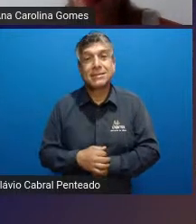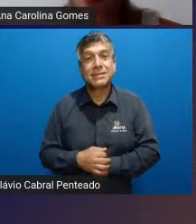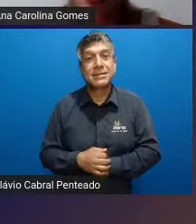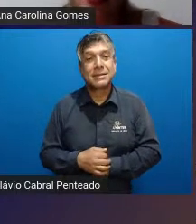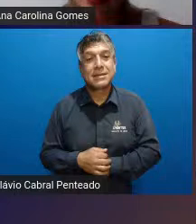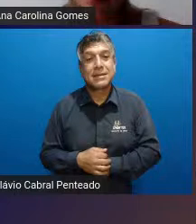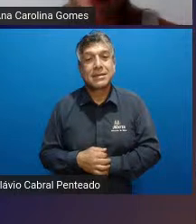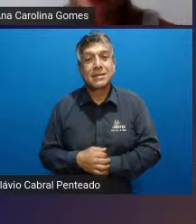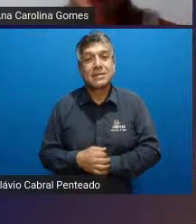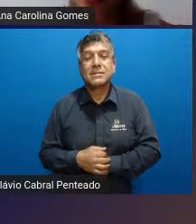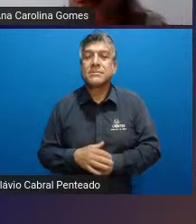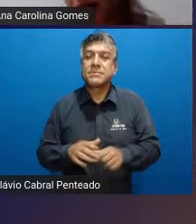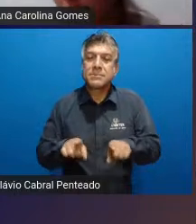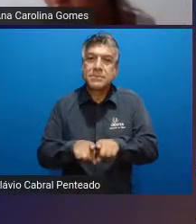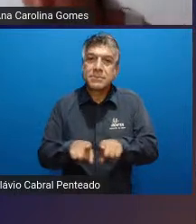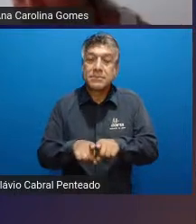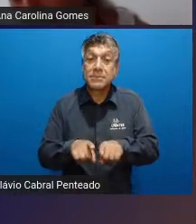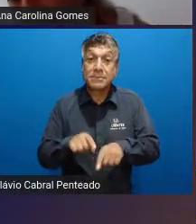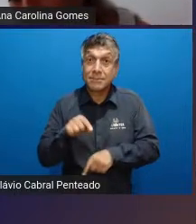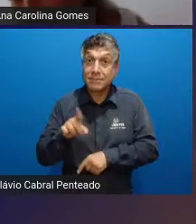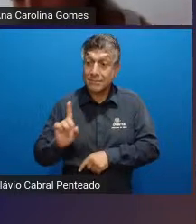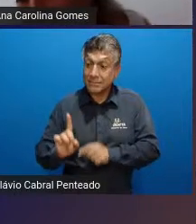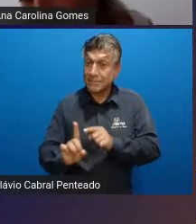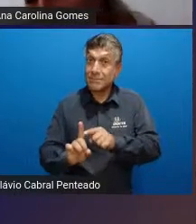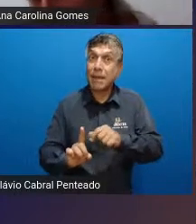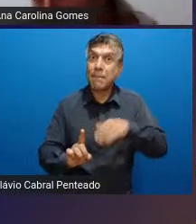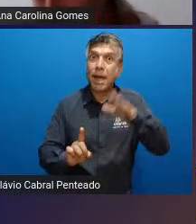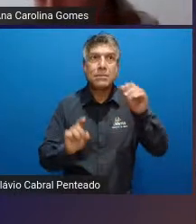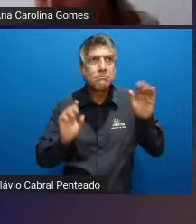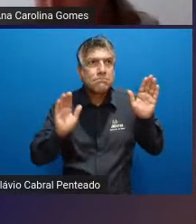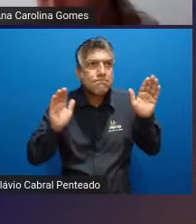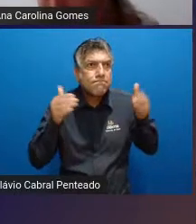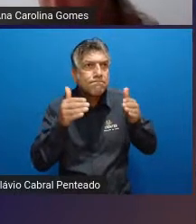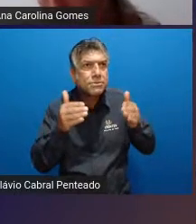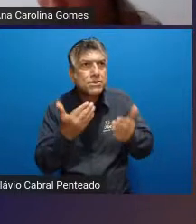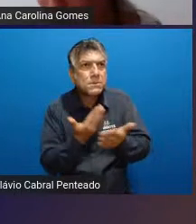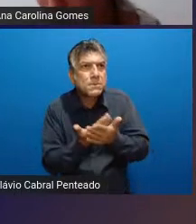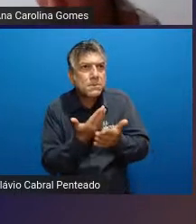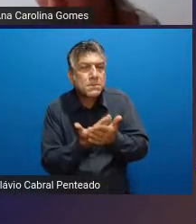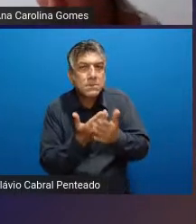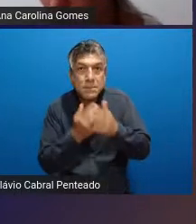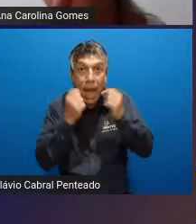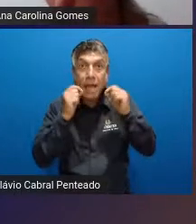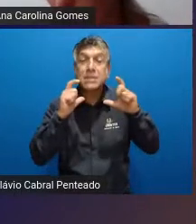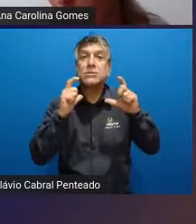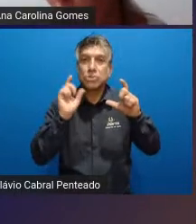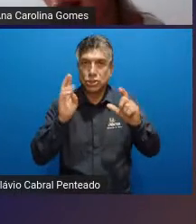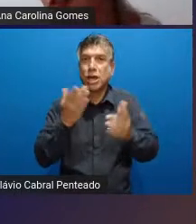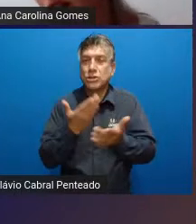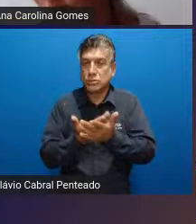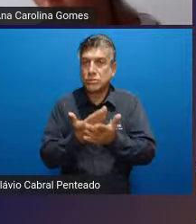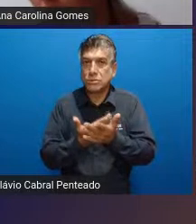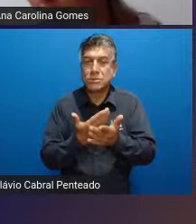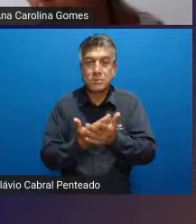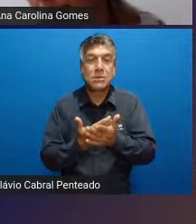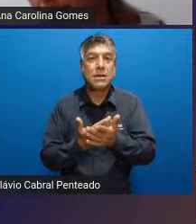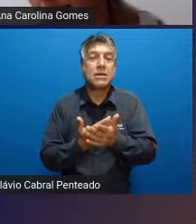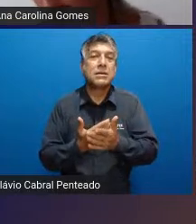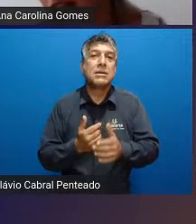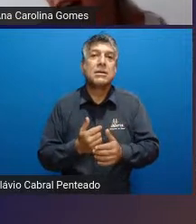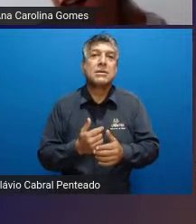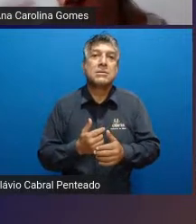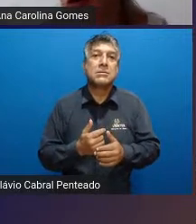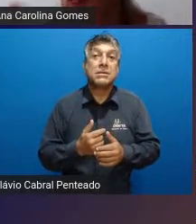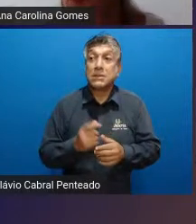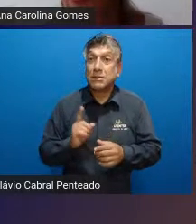para ele conseguir prestar mais atenção também nas atividades dos professores isso também já foi um estudo né que isso acabou aumentando a